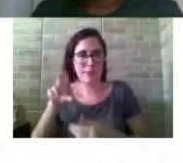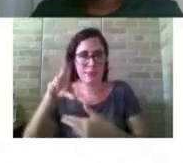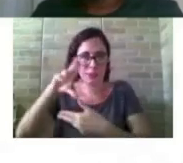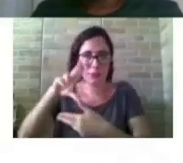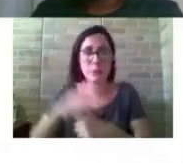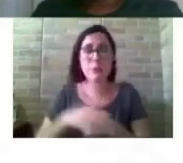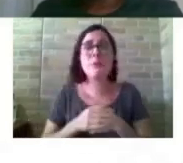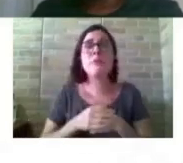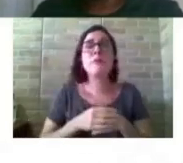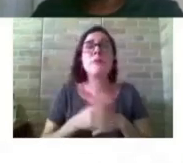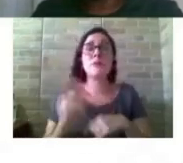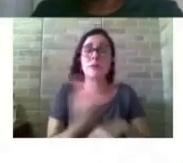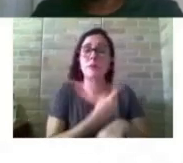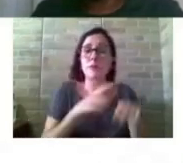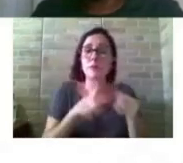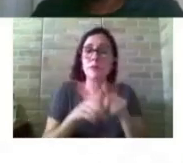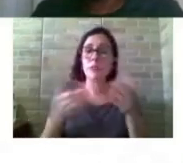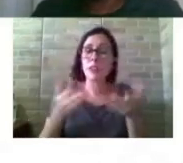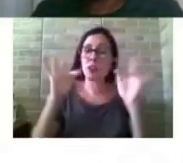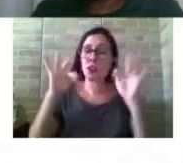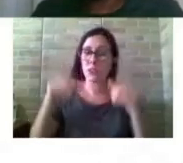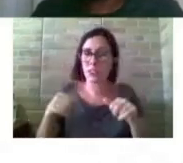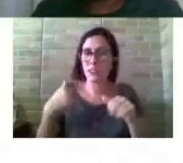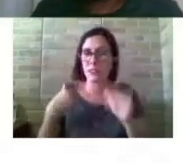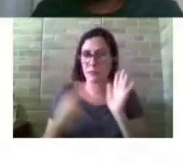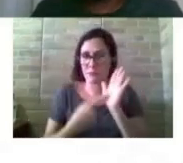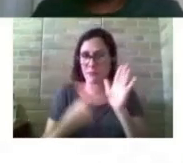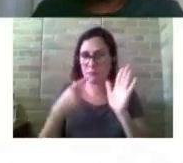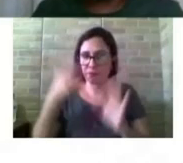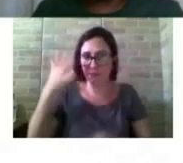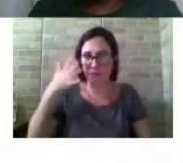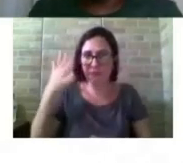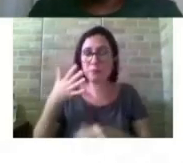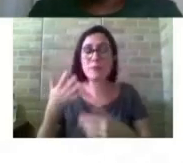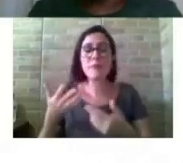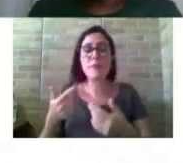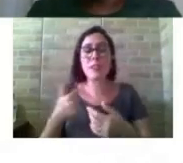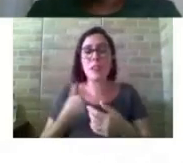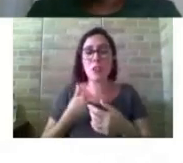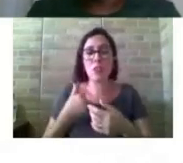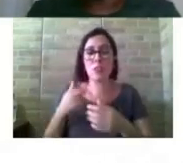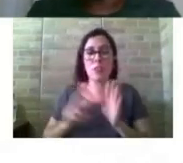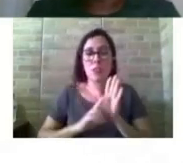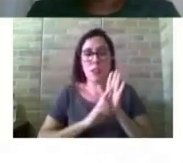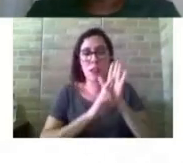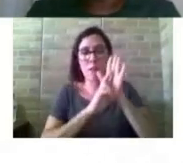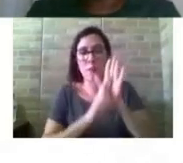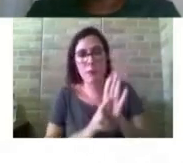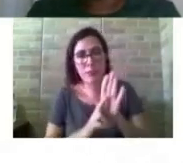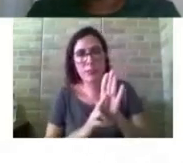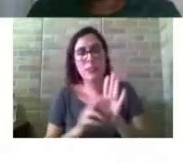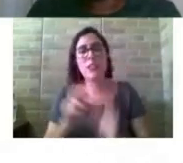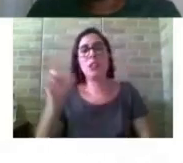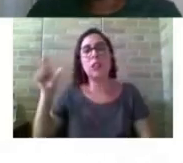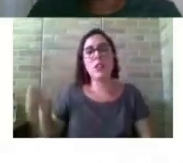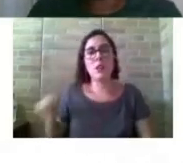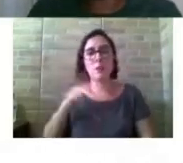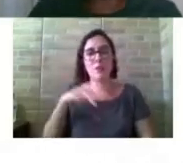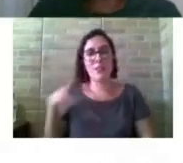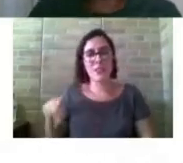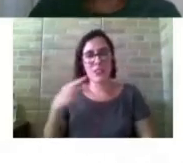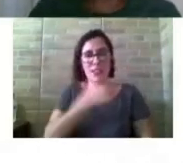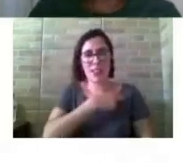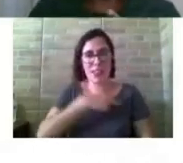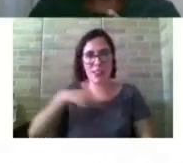finaliza aqui minha fala e em nome da professora Elisabeth Peixeira a gente agradece esse